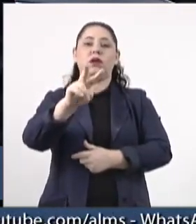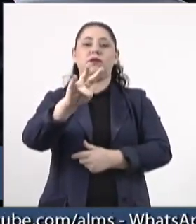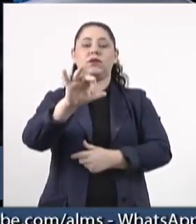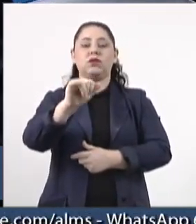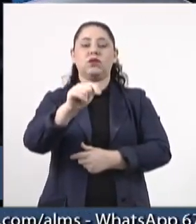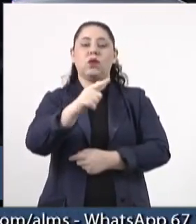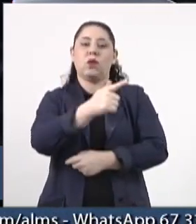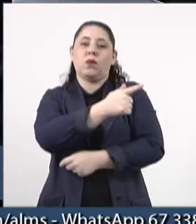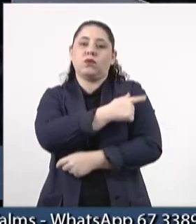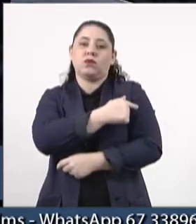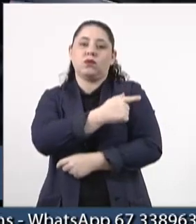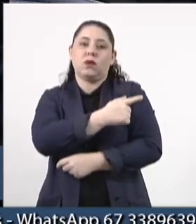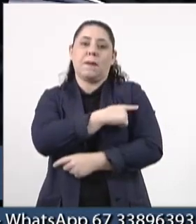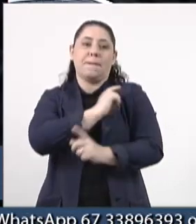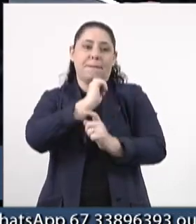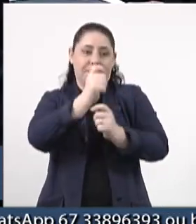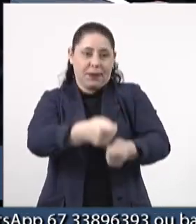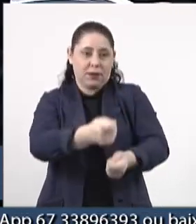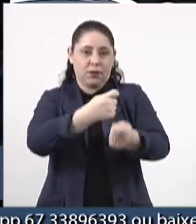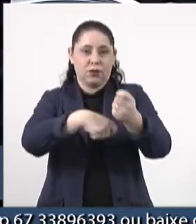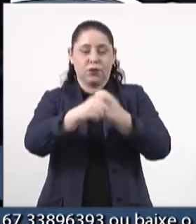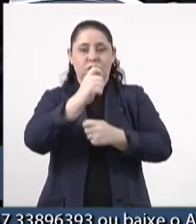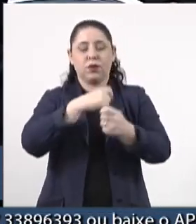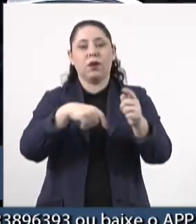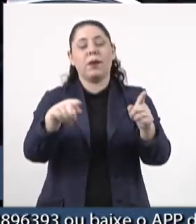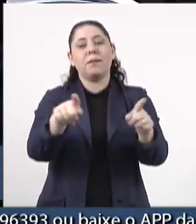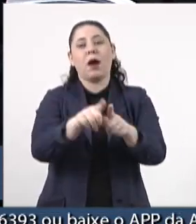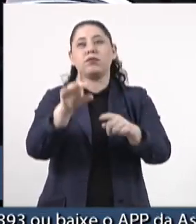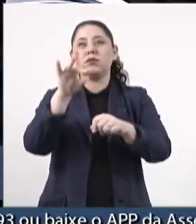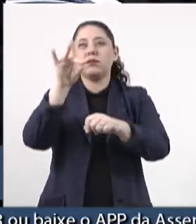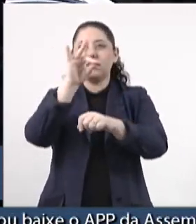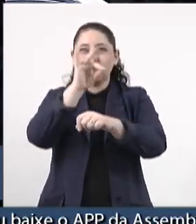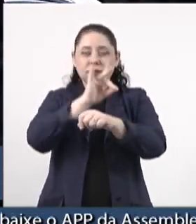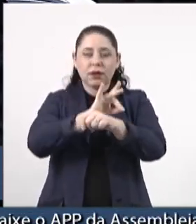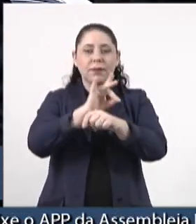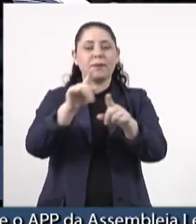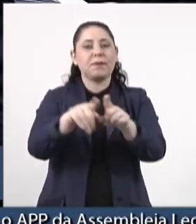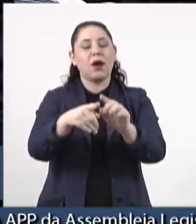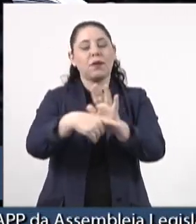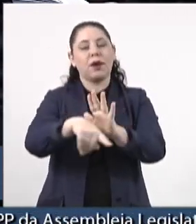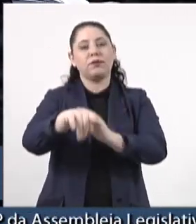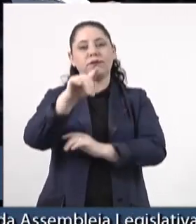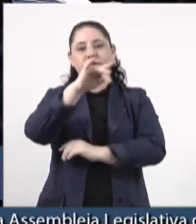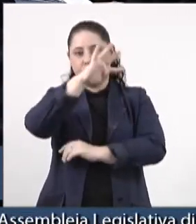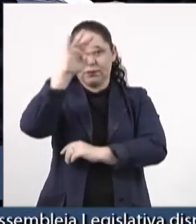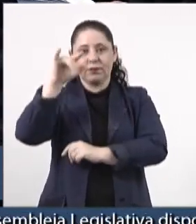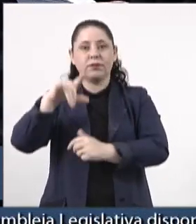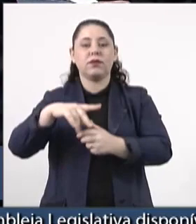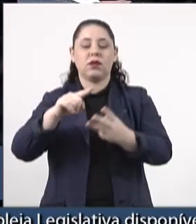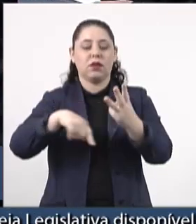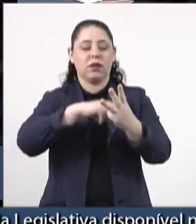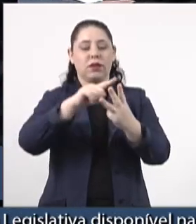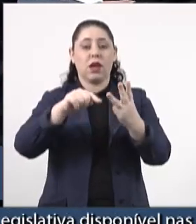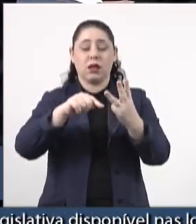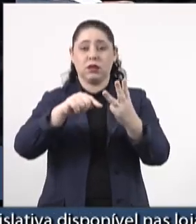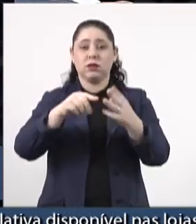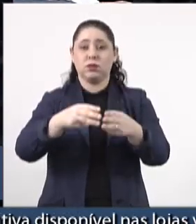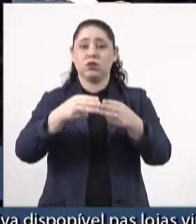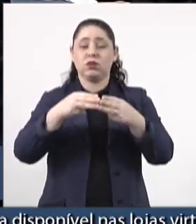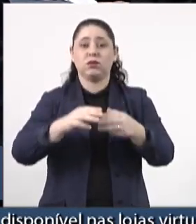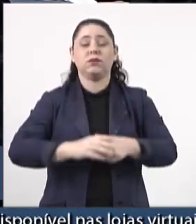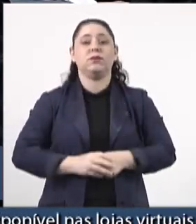superintendente da pesca e aquicultura em Mato Grosso do Sul. Essas três moções